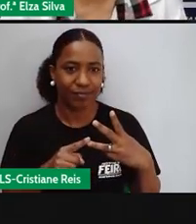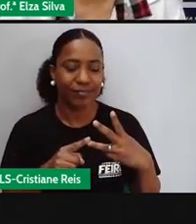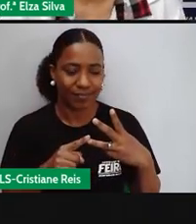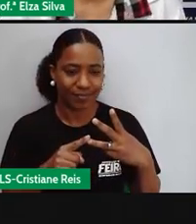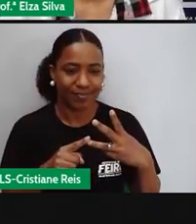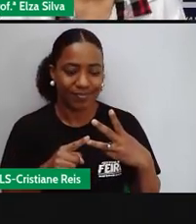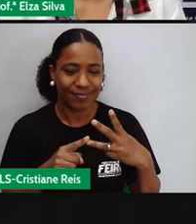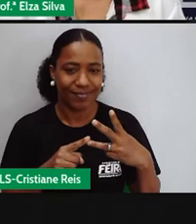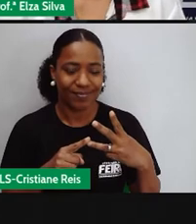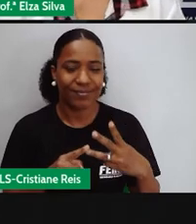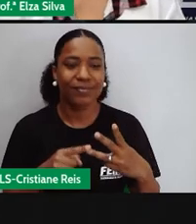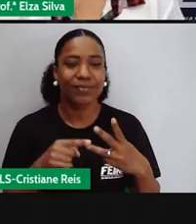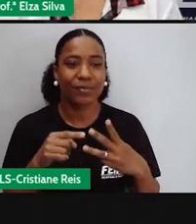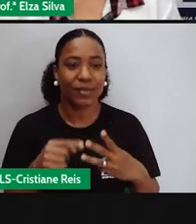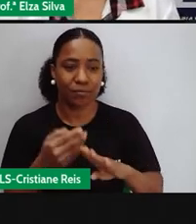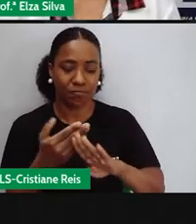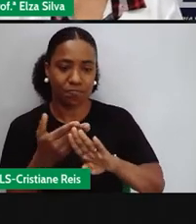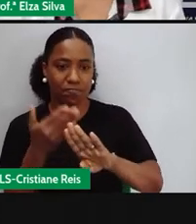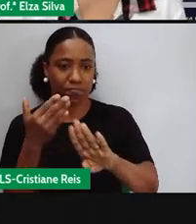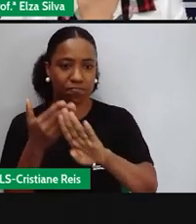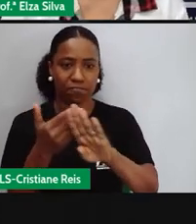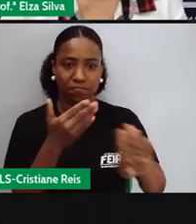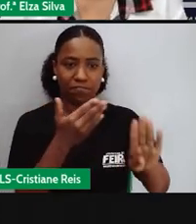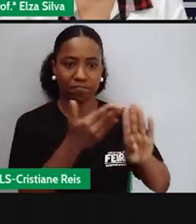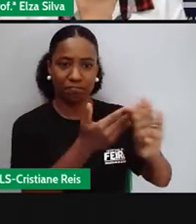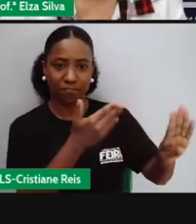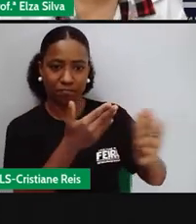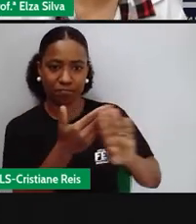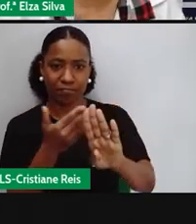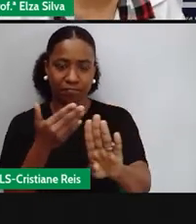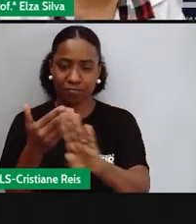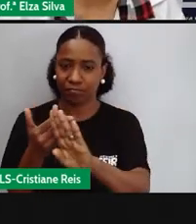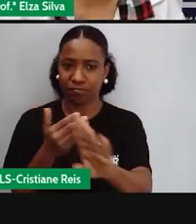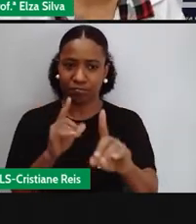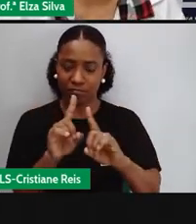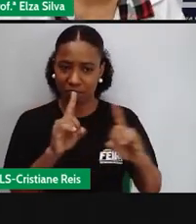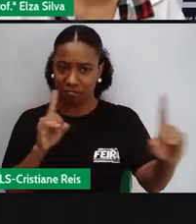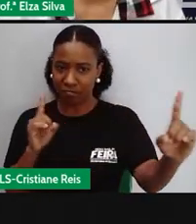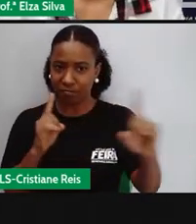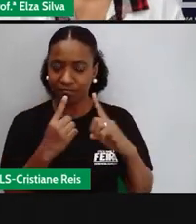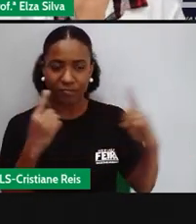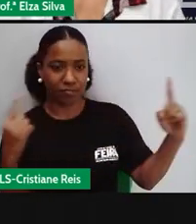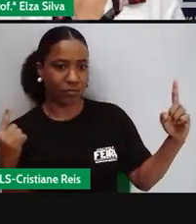matters. Mantenha a distância aproximada de dois metros.